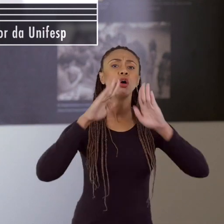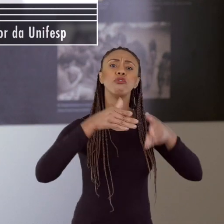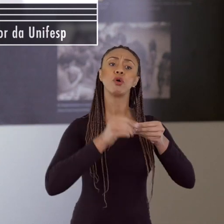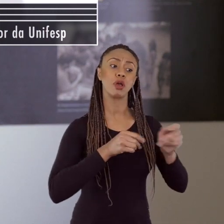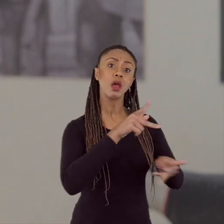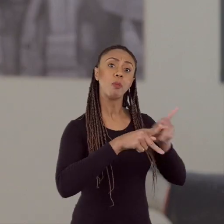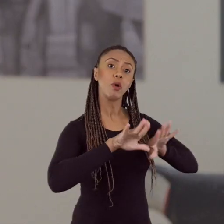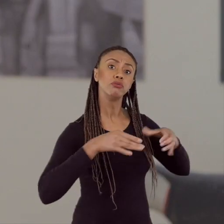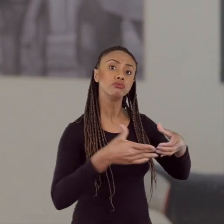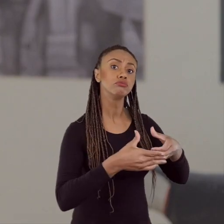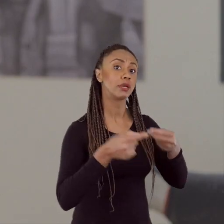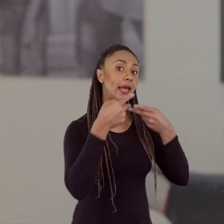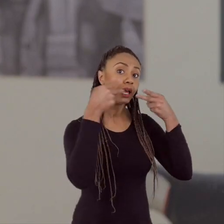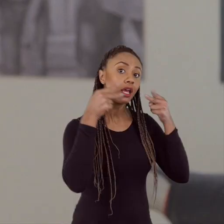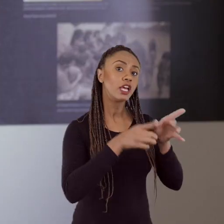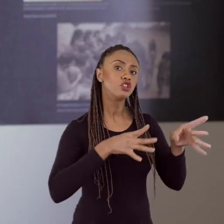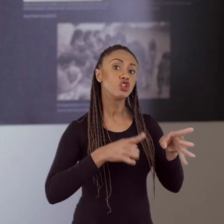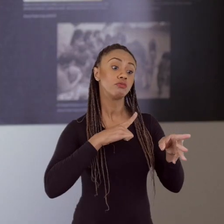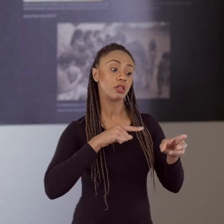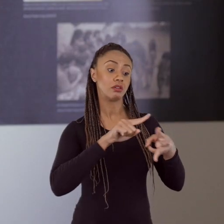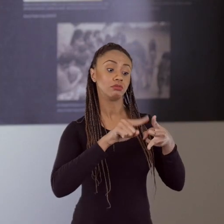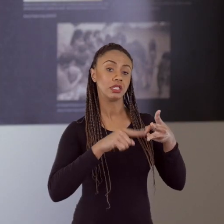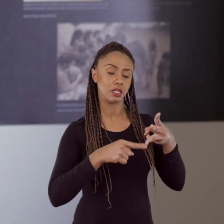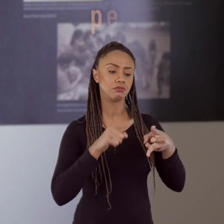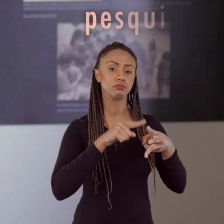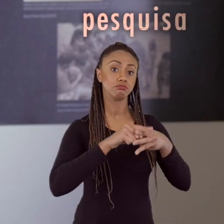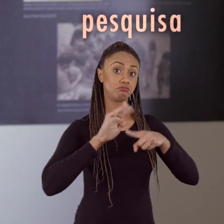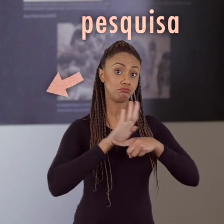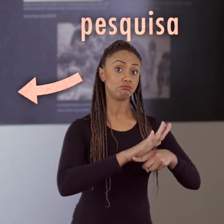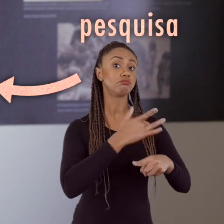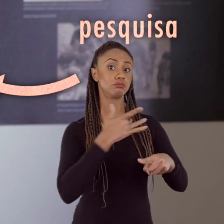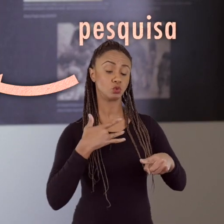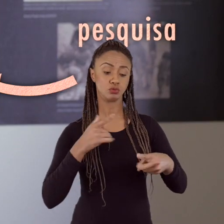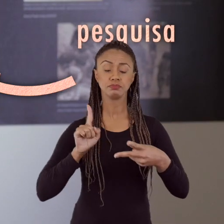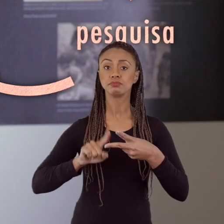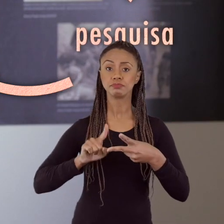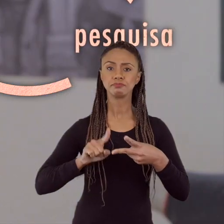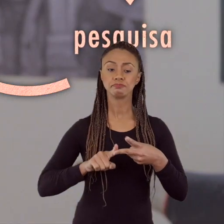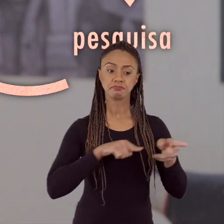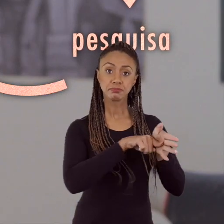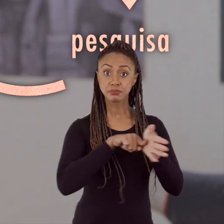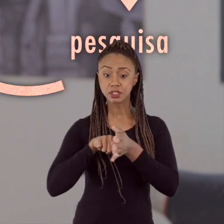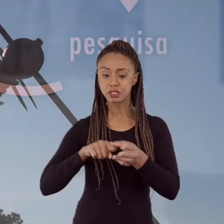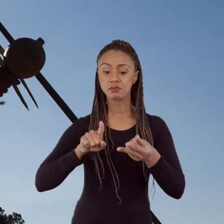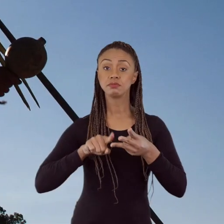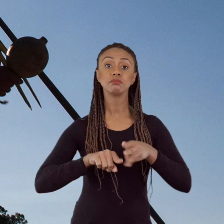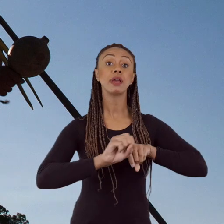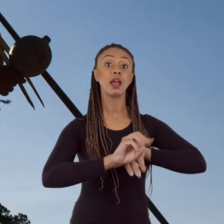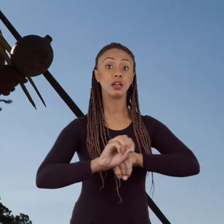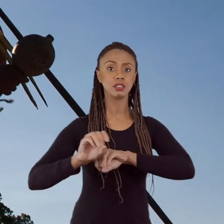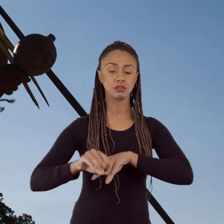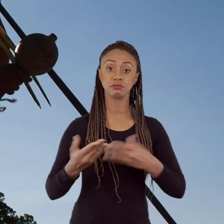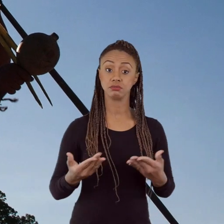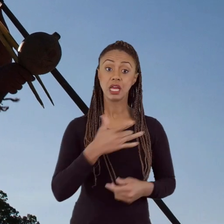dos povos indígenas em três grandes linhas. Da assistência, da atenção à saúde, de pesquisas e de ensino. Trabalhar